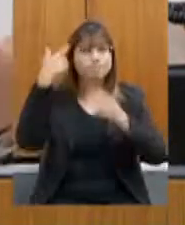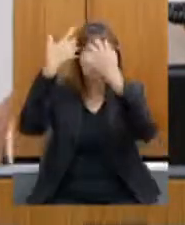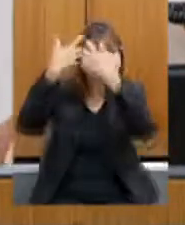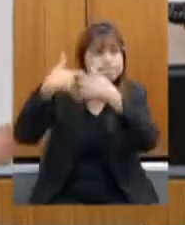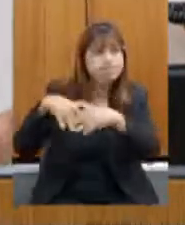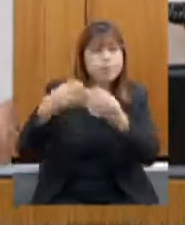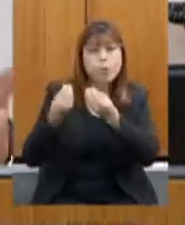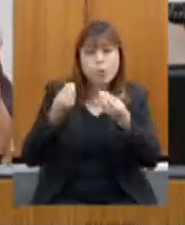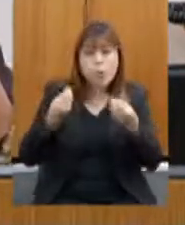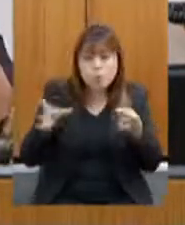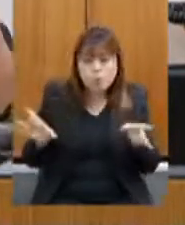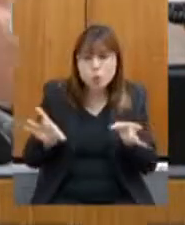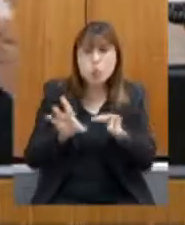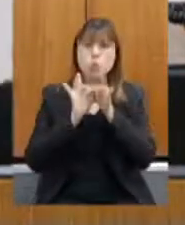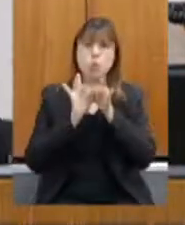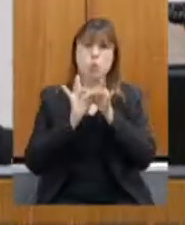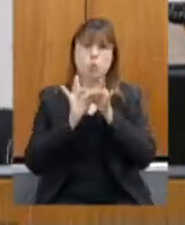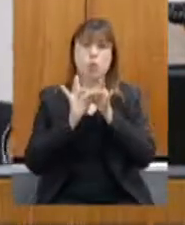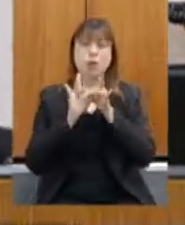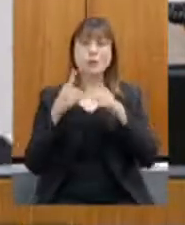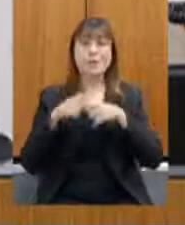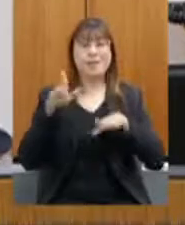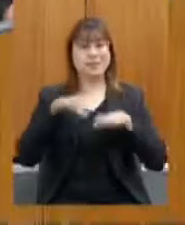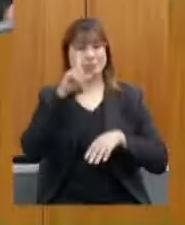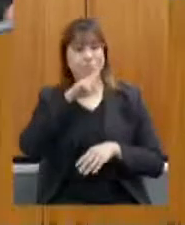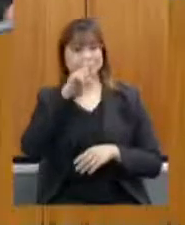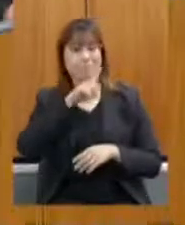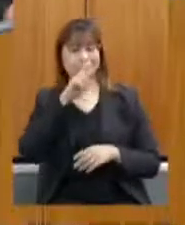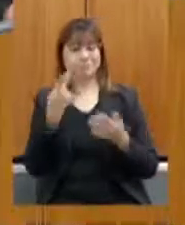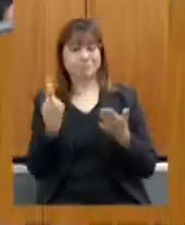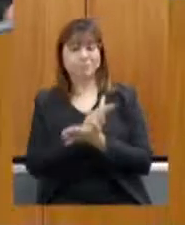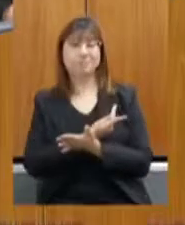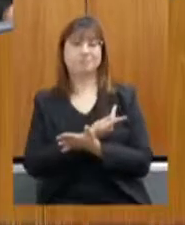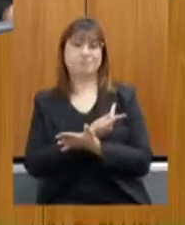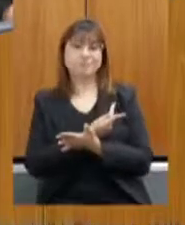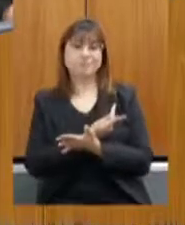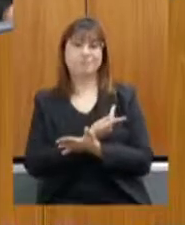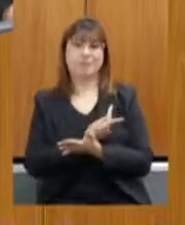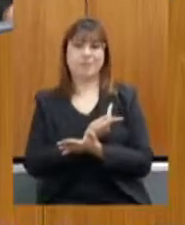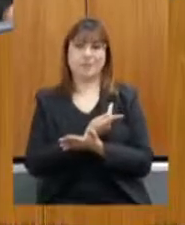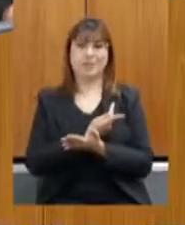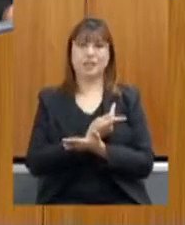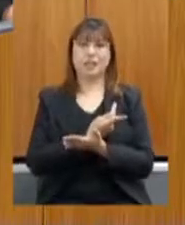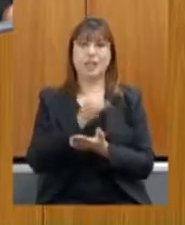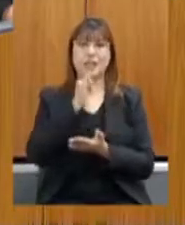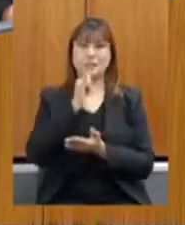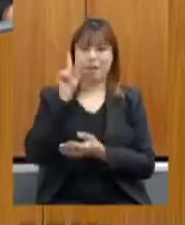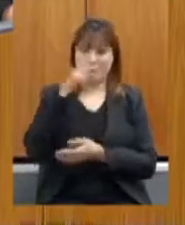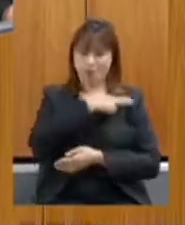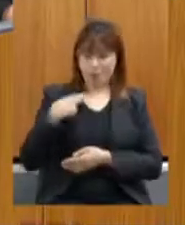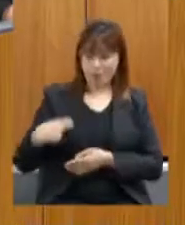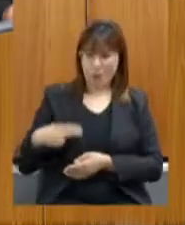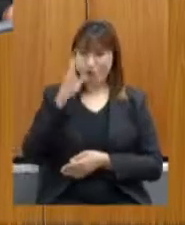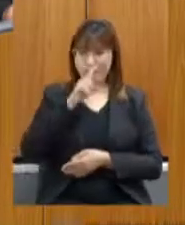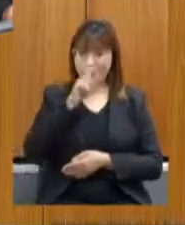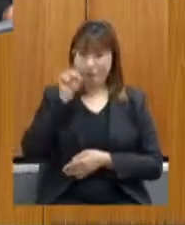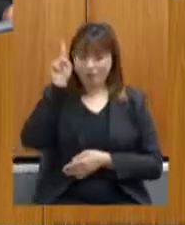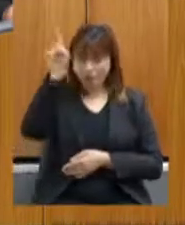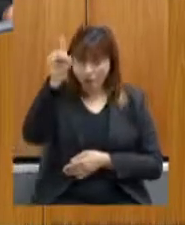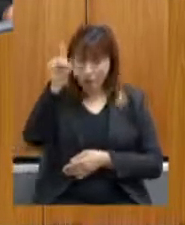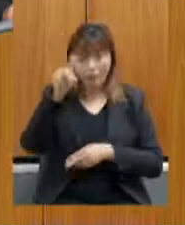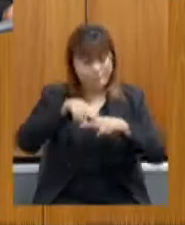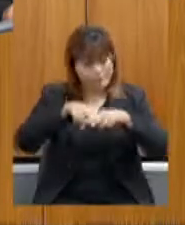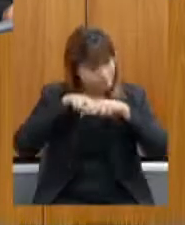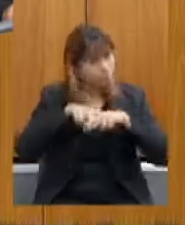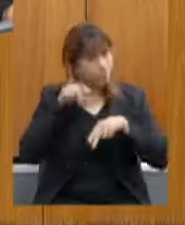integração, porque, por falhas, como eu disse, por uma falha no mercado de Wuhan na China, o mundo vive essa pandemia,